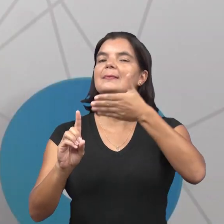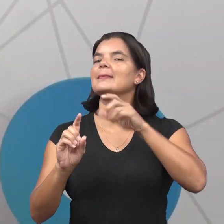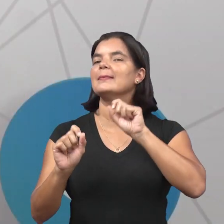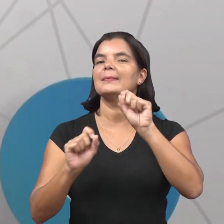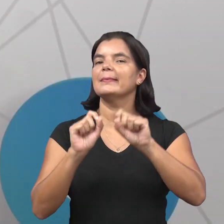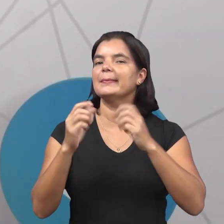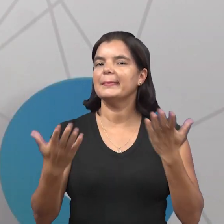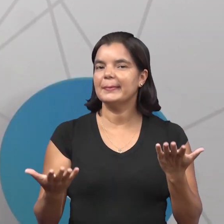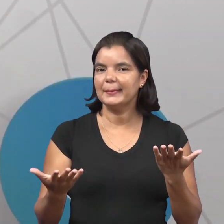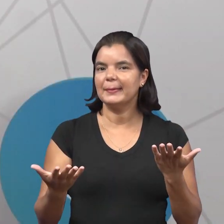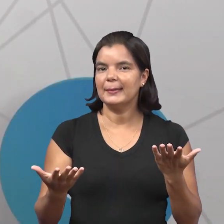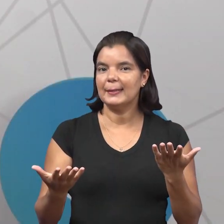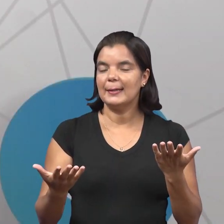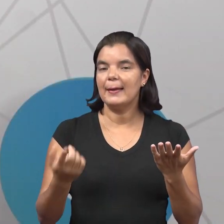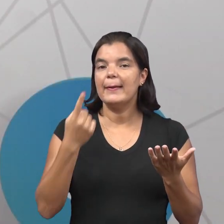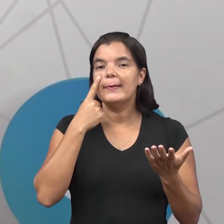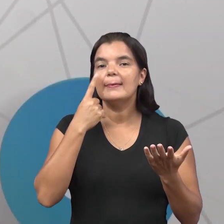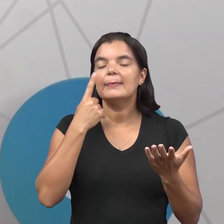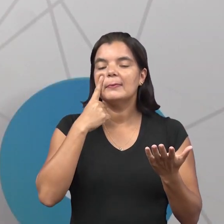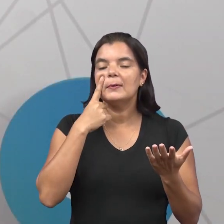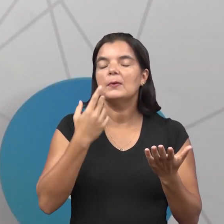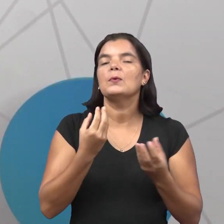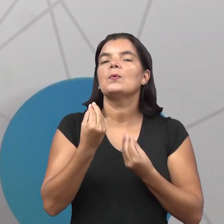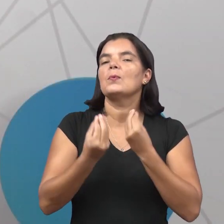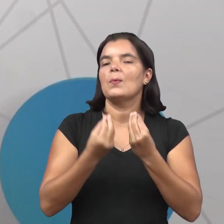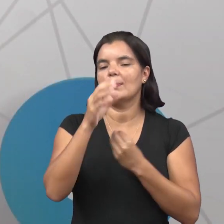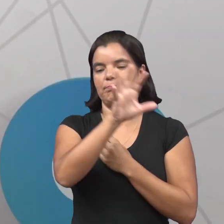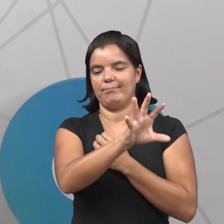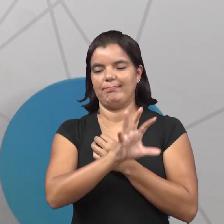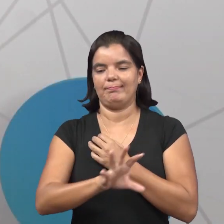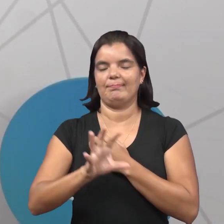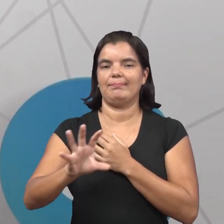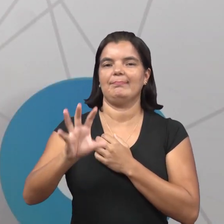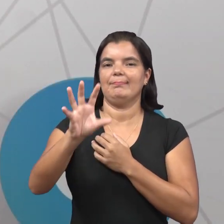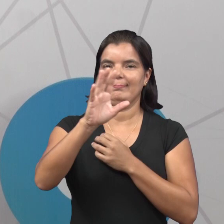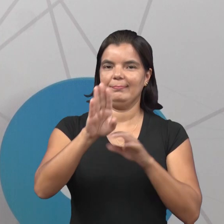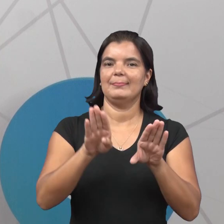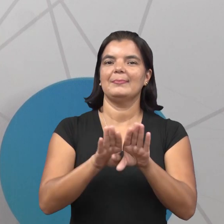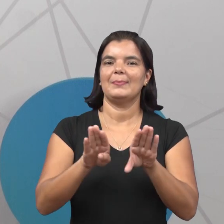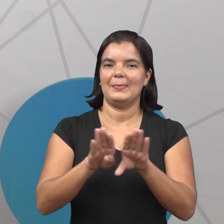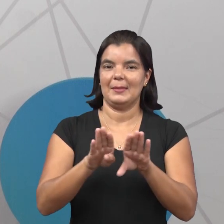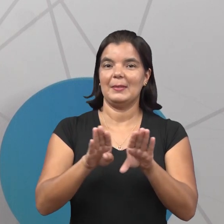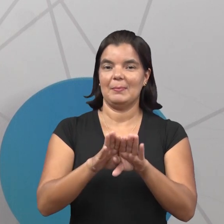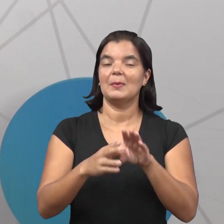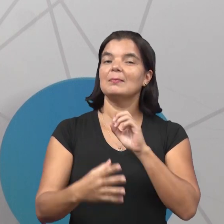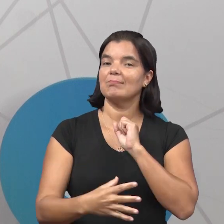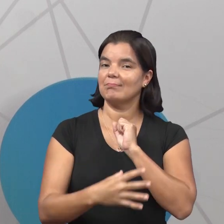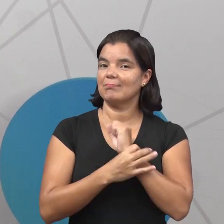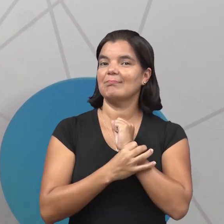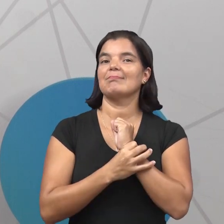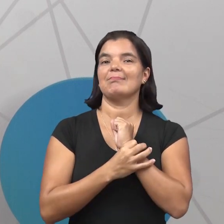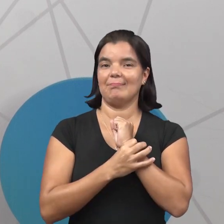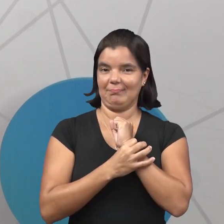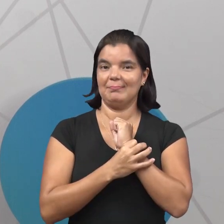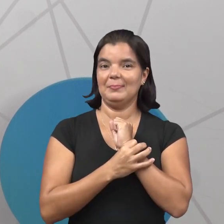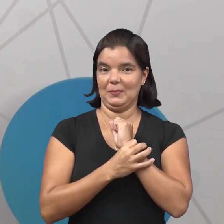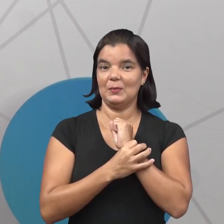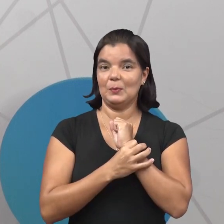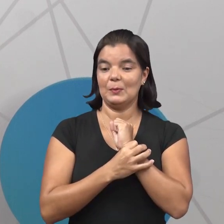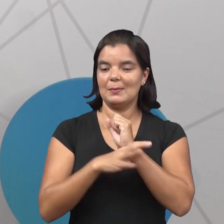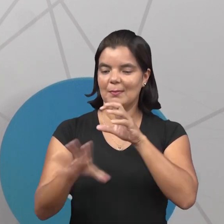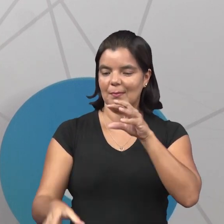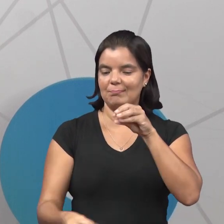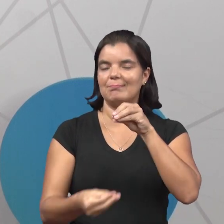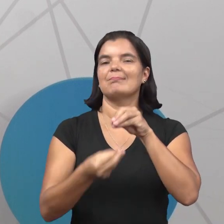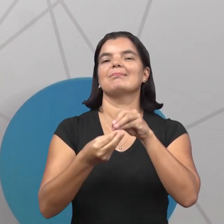basicamente é identificarmos a regionalização e termos segurança quanto aos elementos que